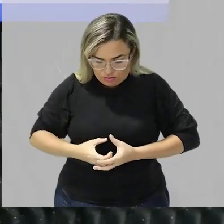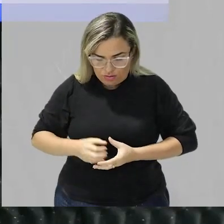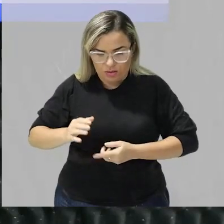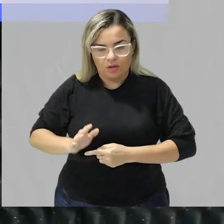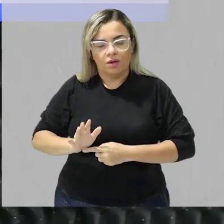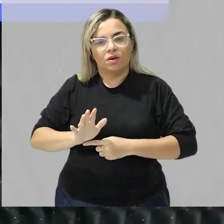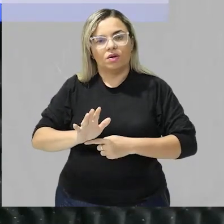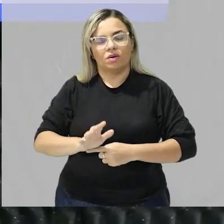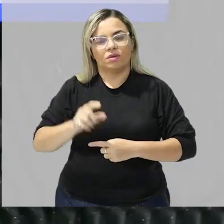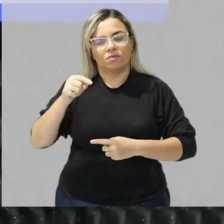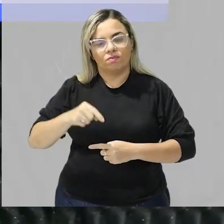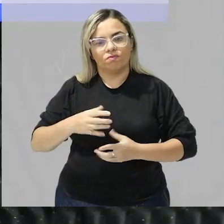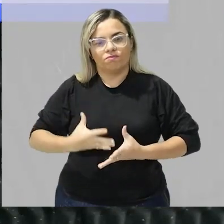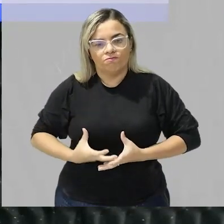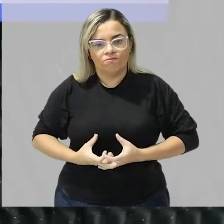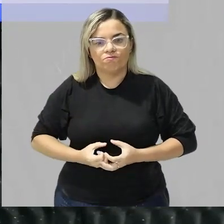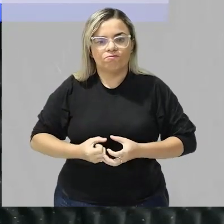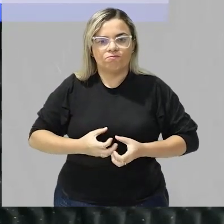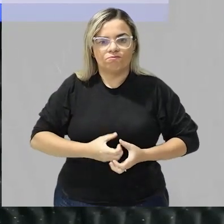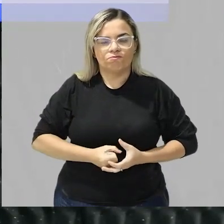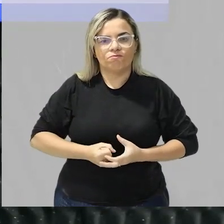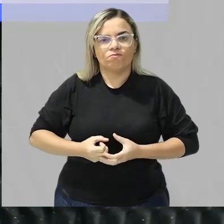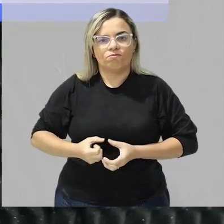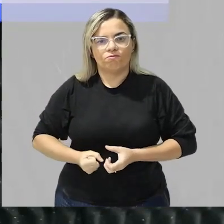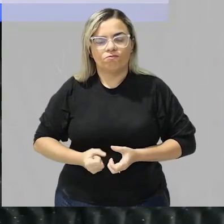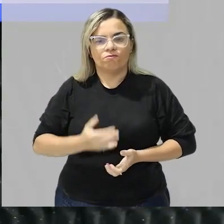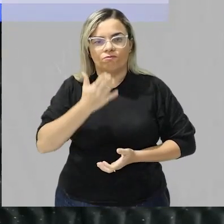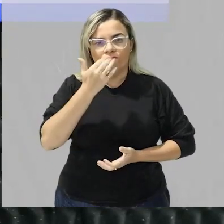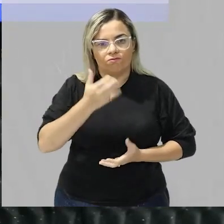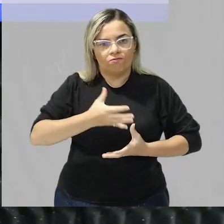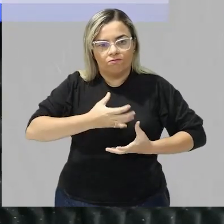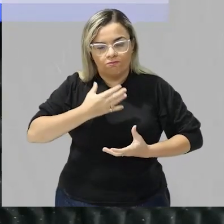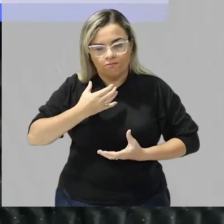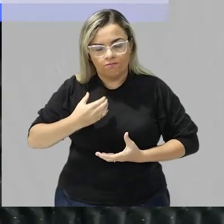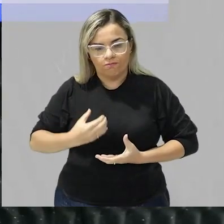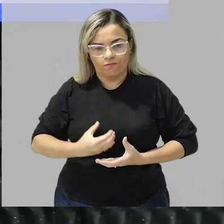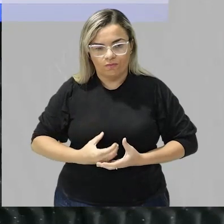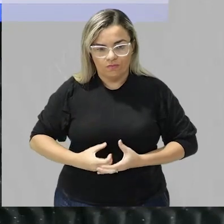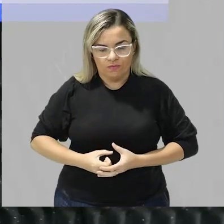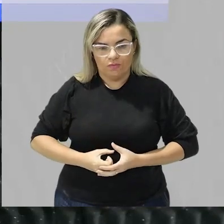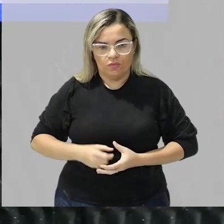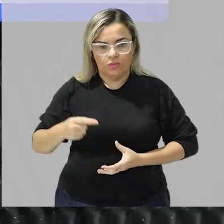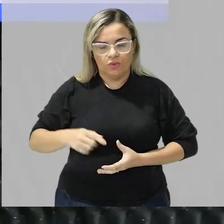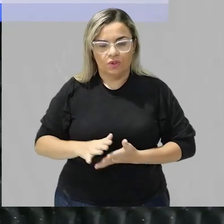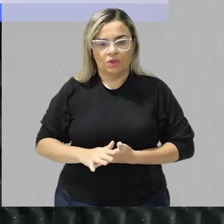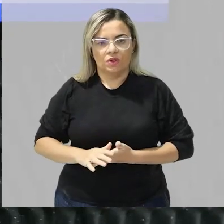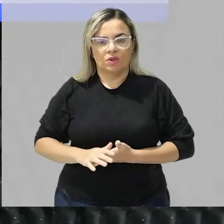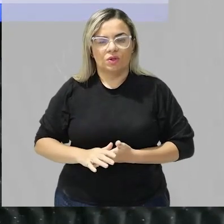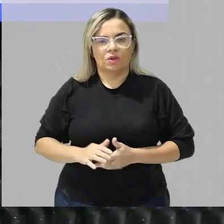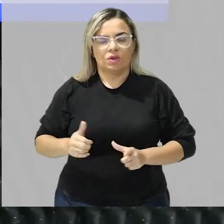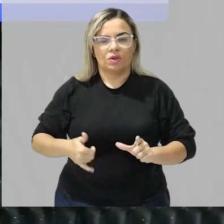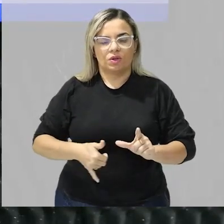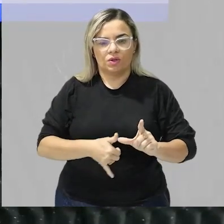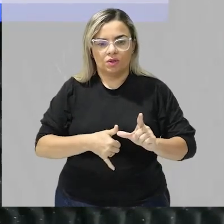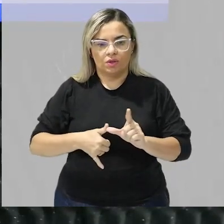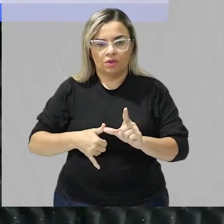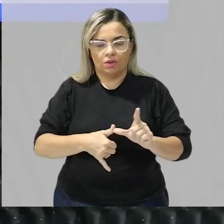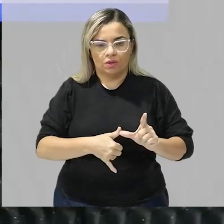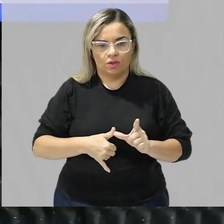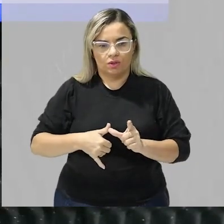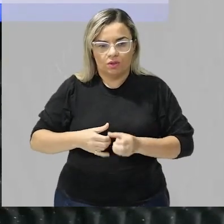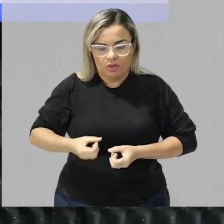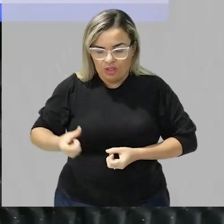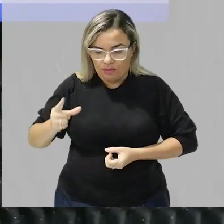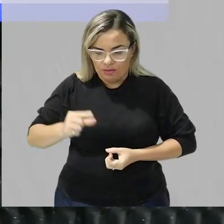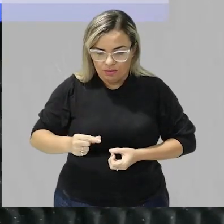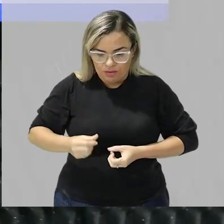na digestão da... dos... dos... dos lipídios tá? porque ela promove a emulsificação das